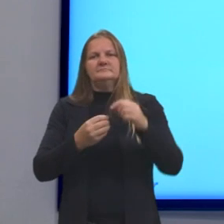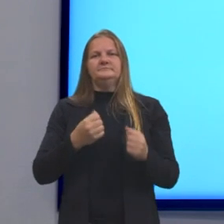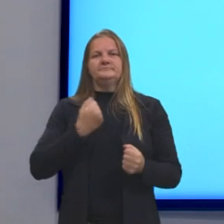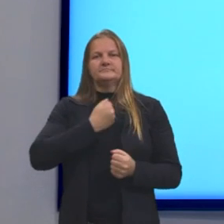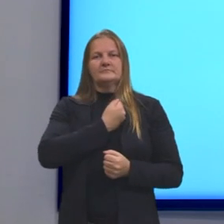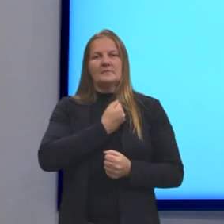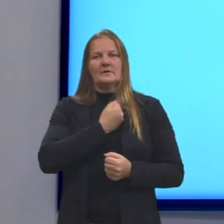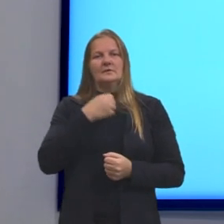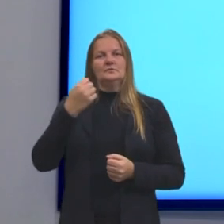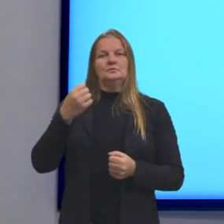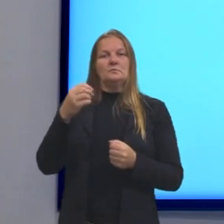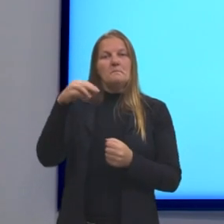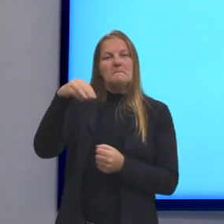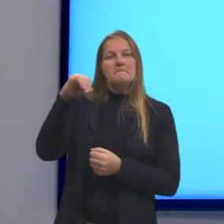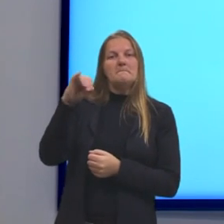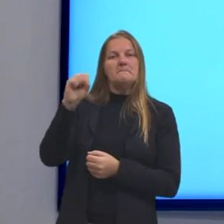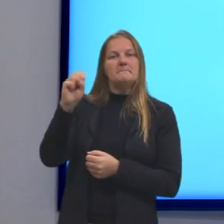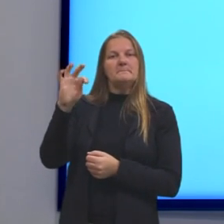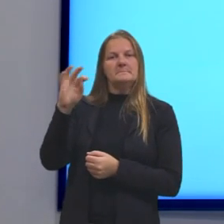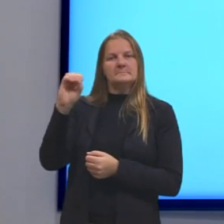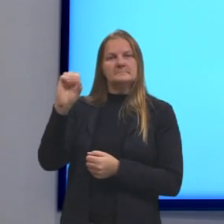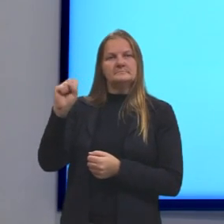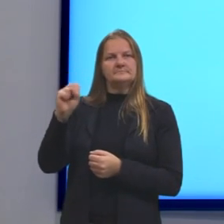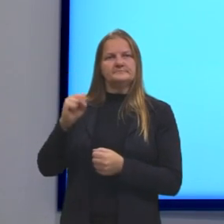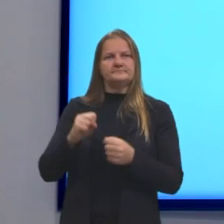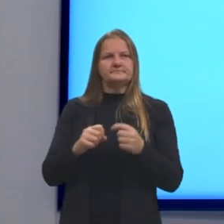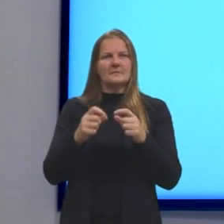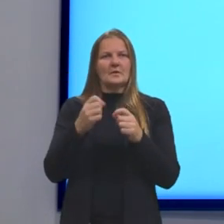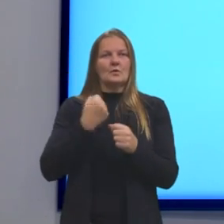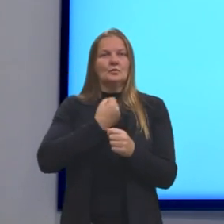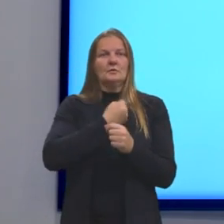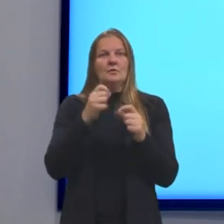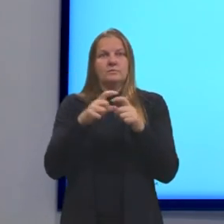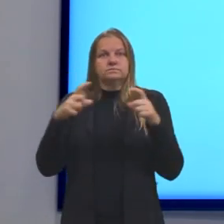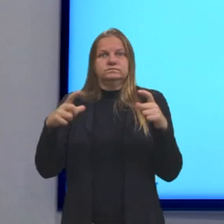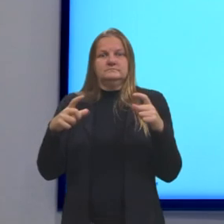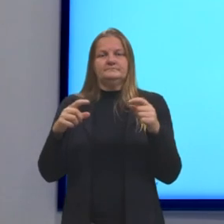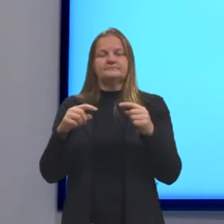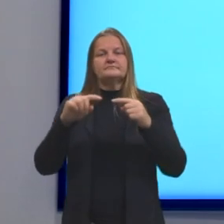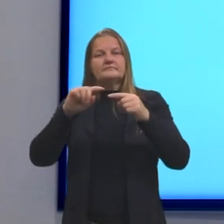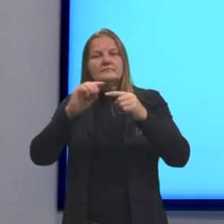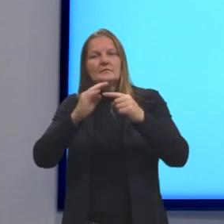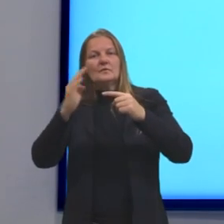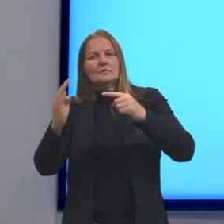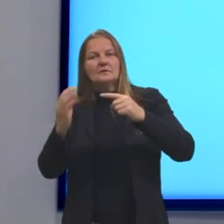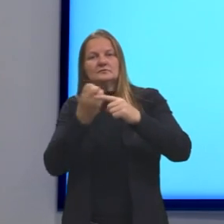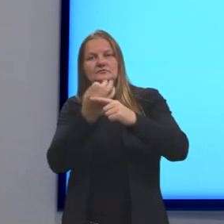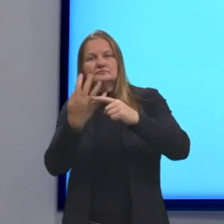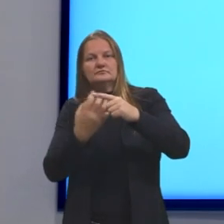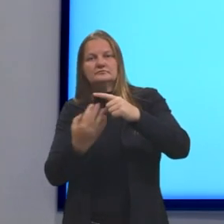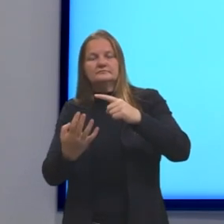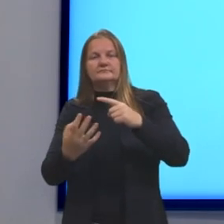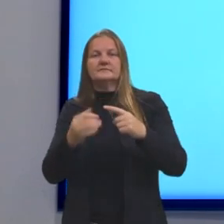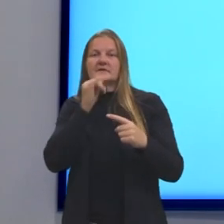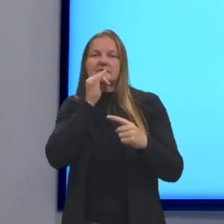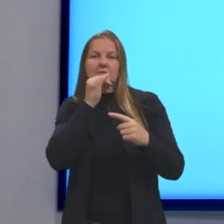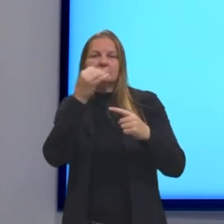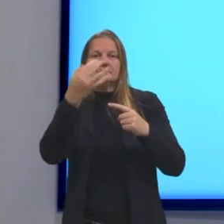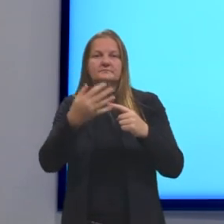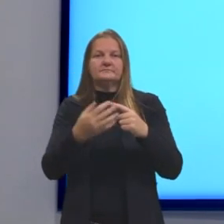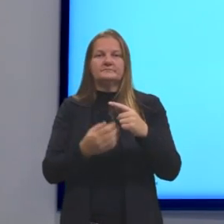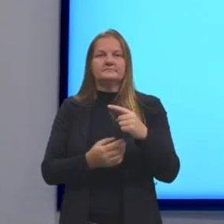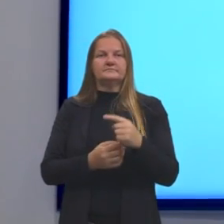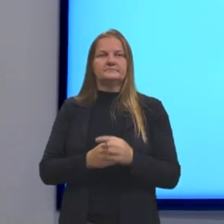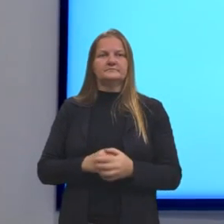números mistos. Observem que nós temos esse número grandão e, ao lado, nós temos essa fração. Então, nós lemos um